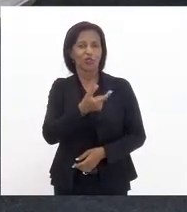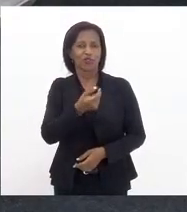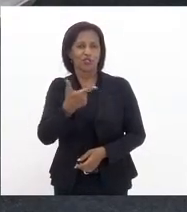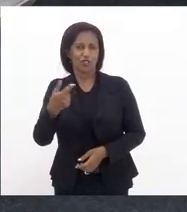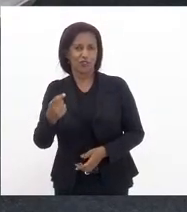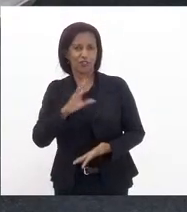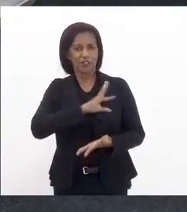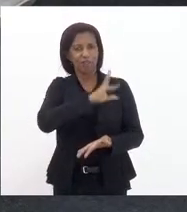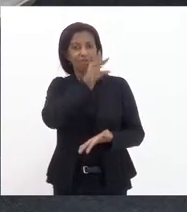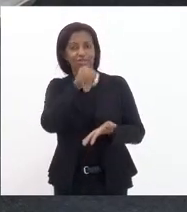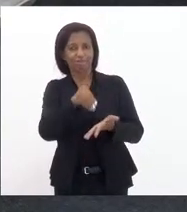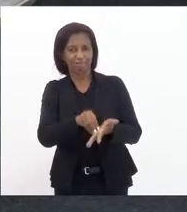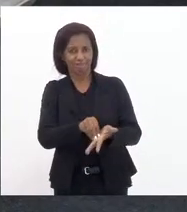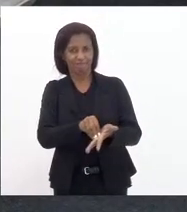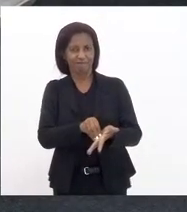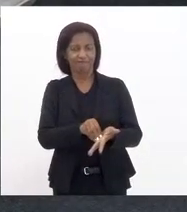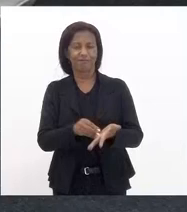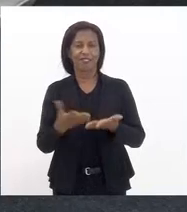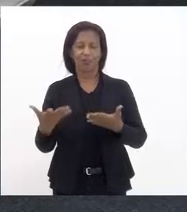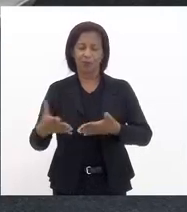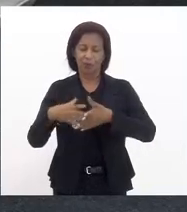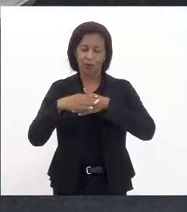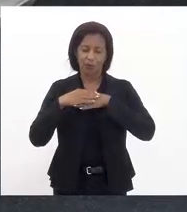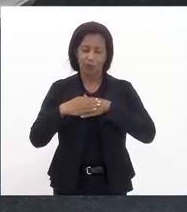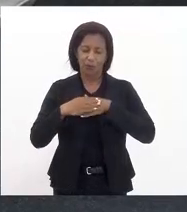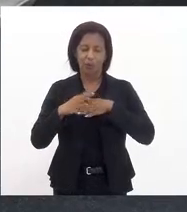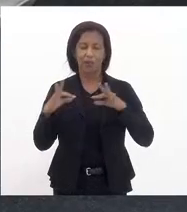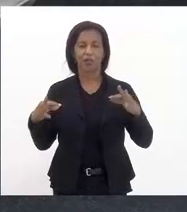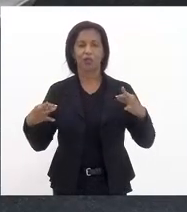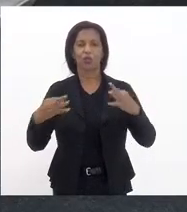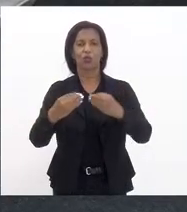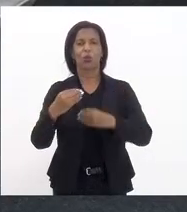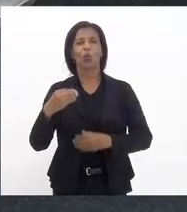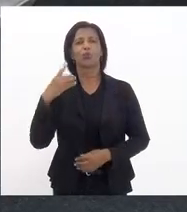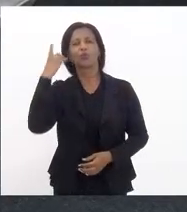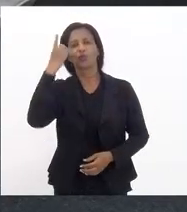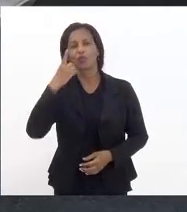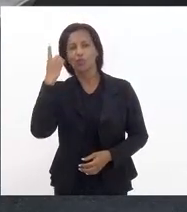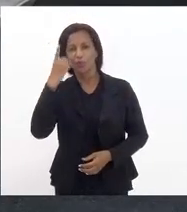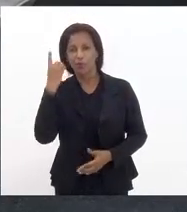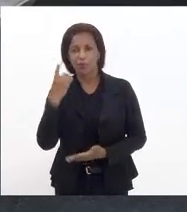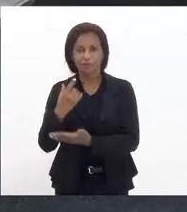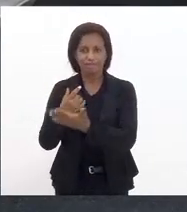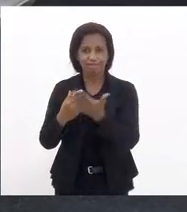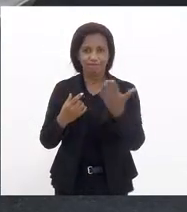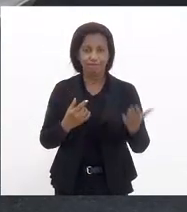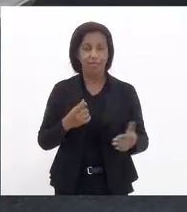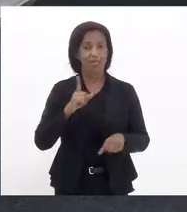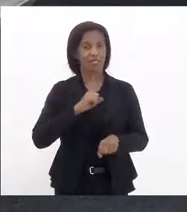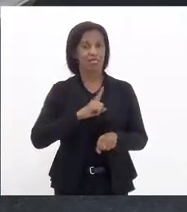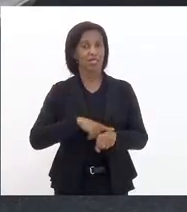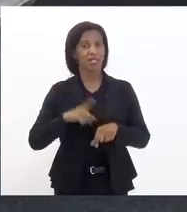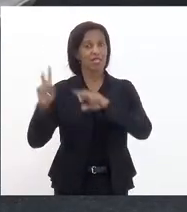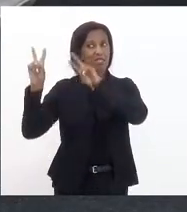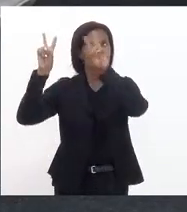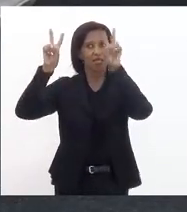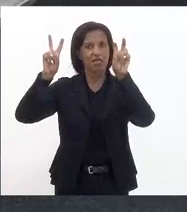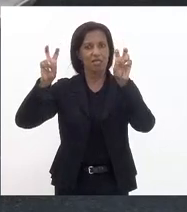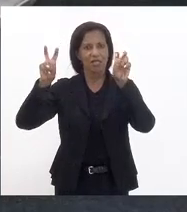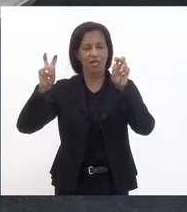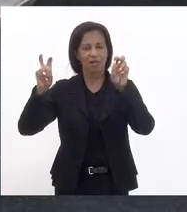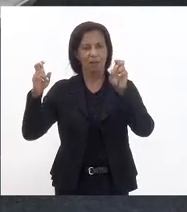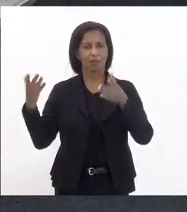então quero fazer um cumprimento a todos os parlamentares esse tema foi